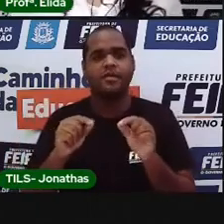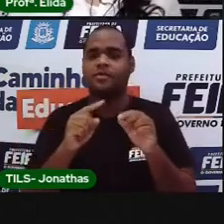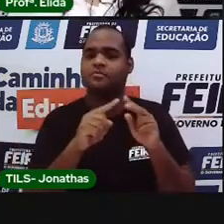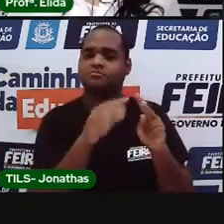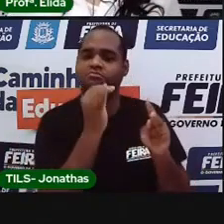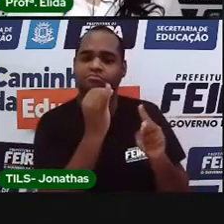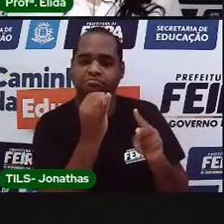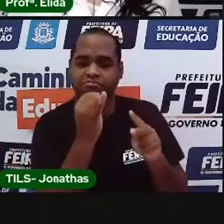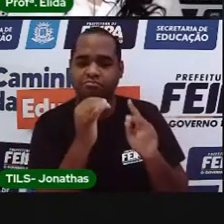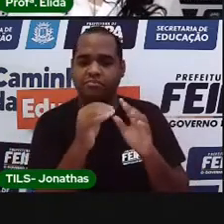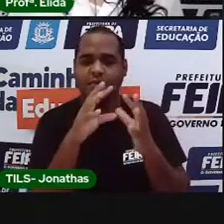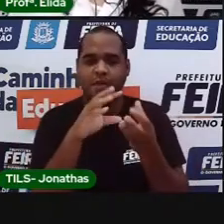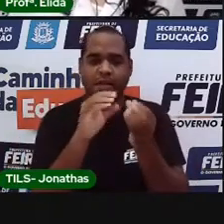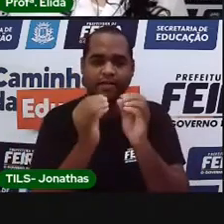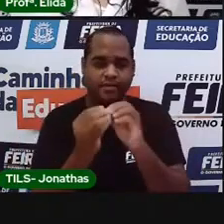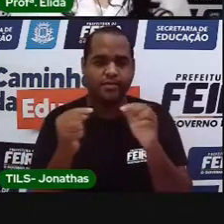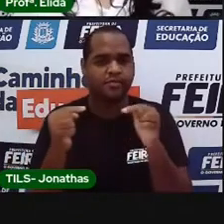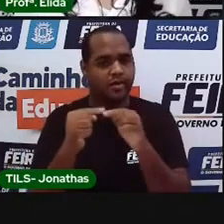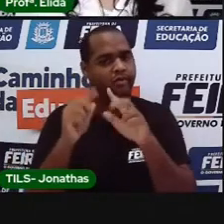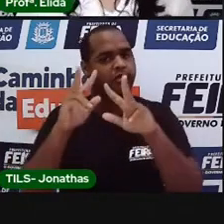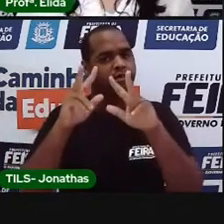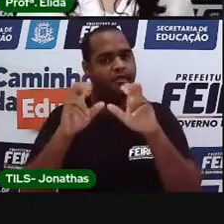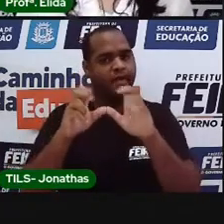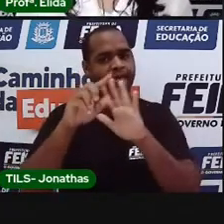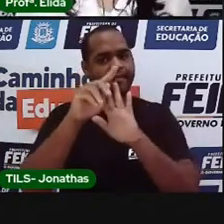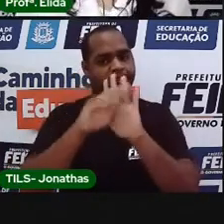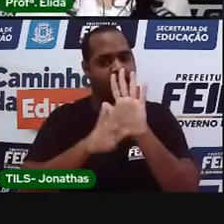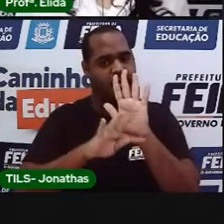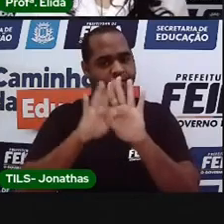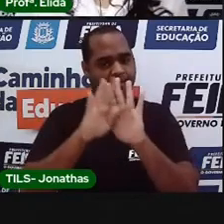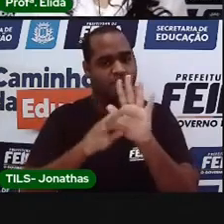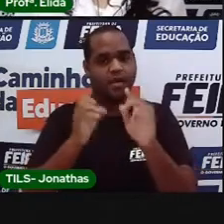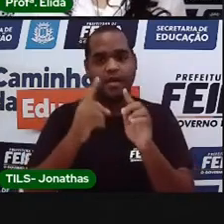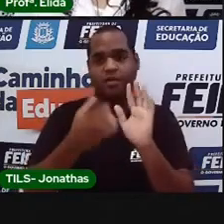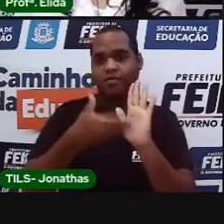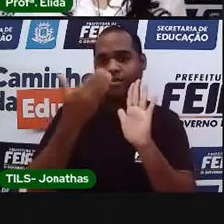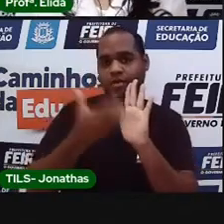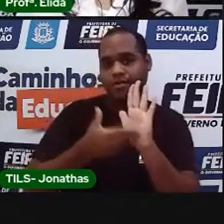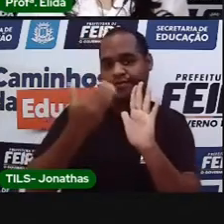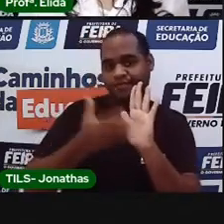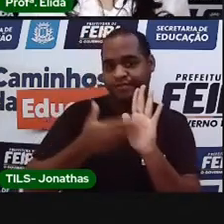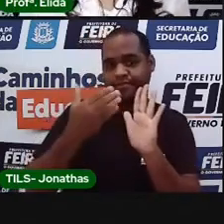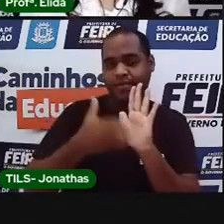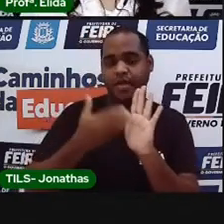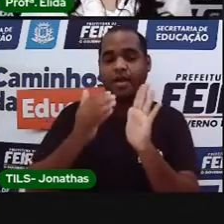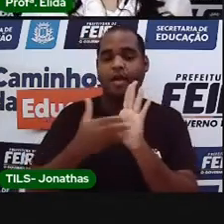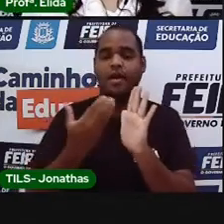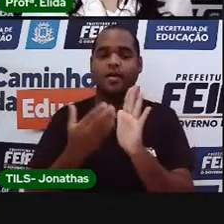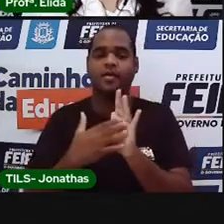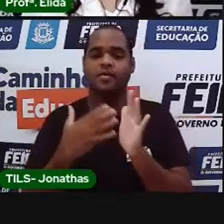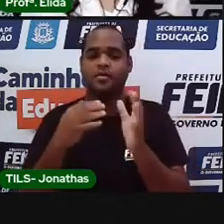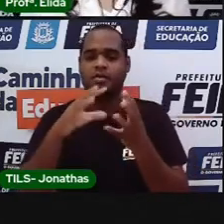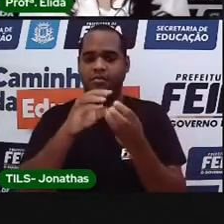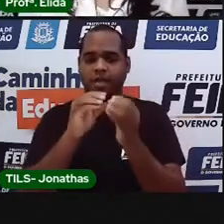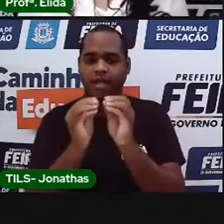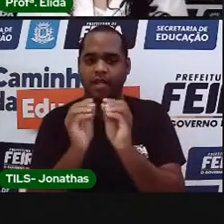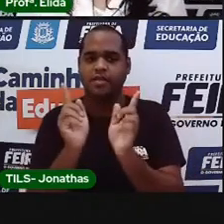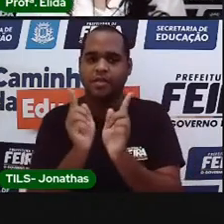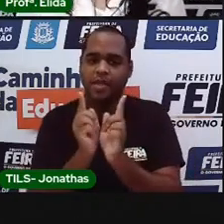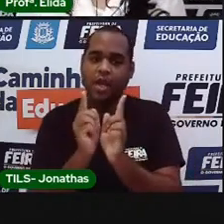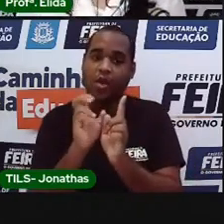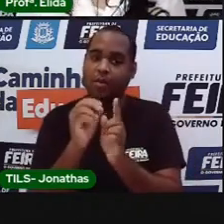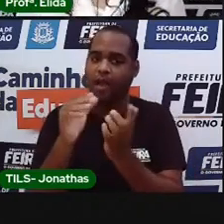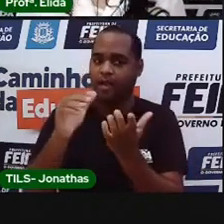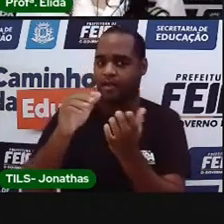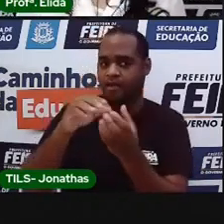é um texto. Aqui é um livro. Nós temos bilhetes pequenininhos. Nós